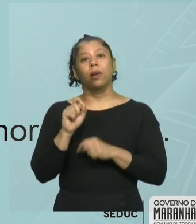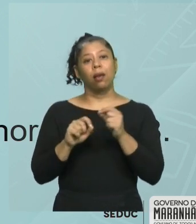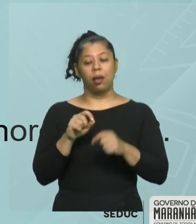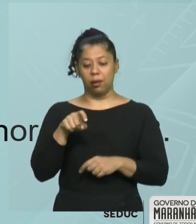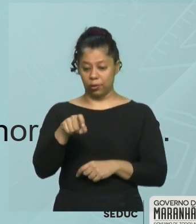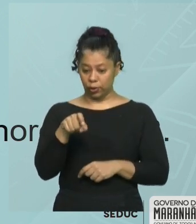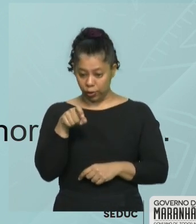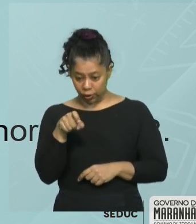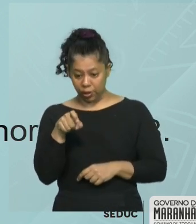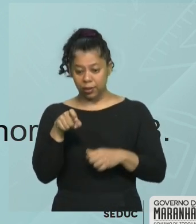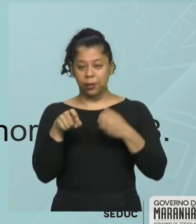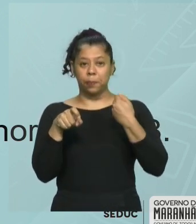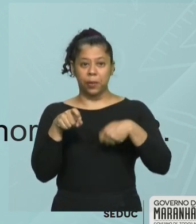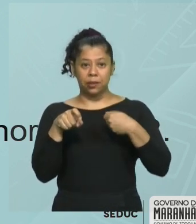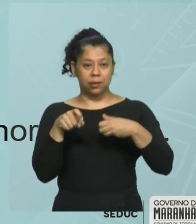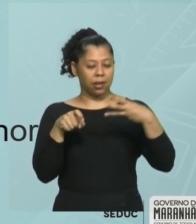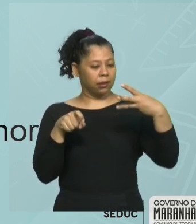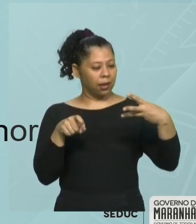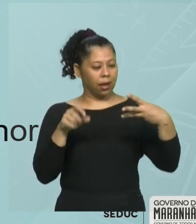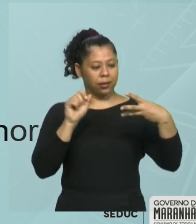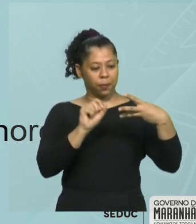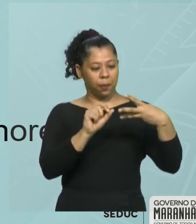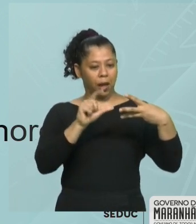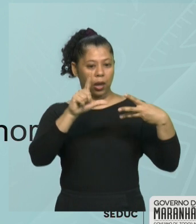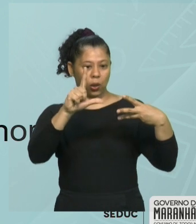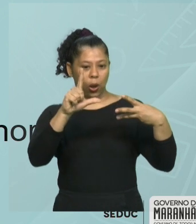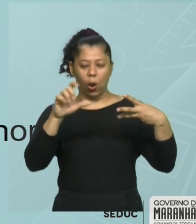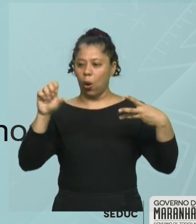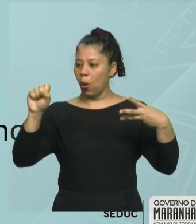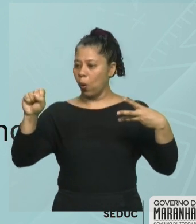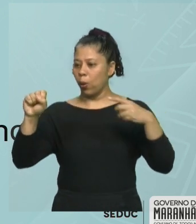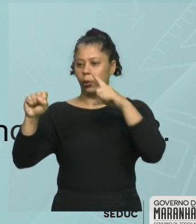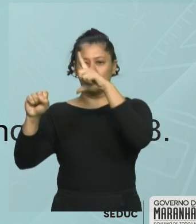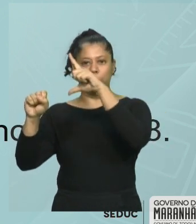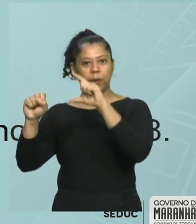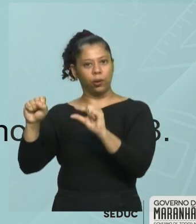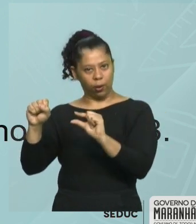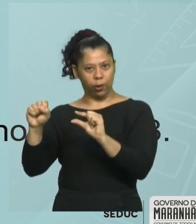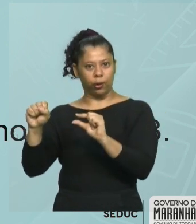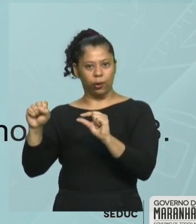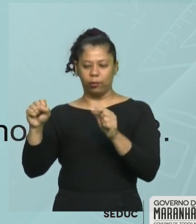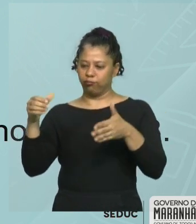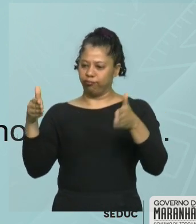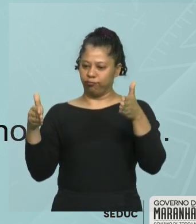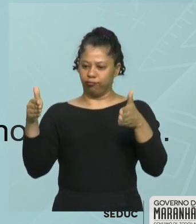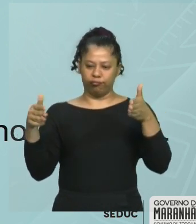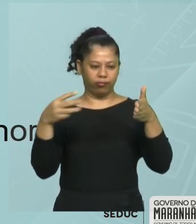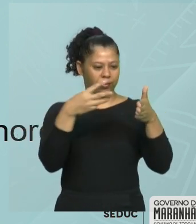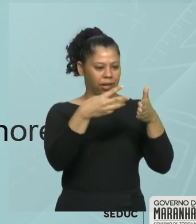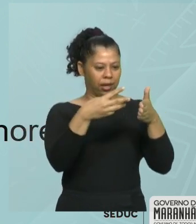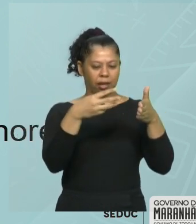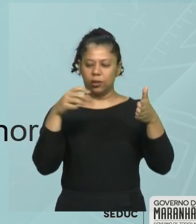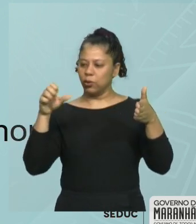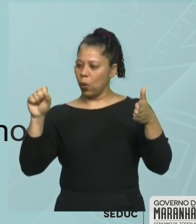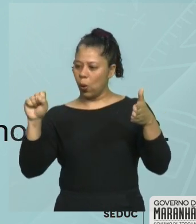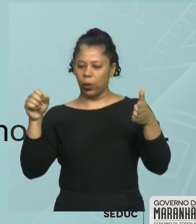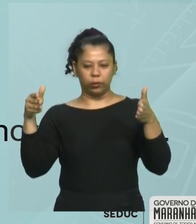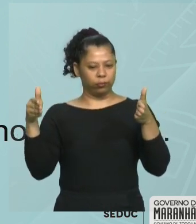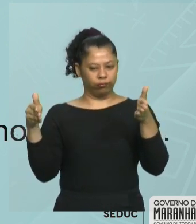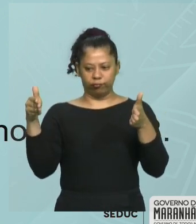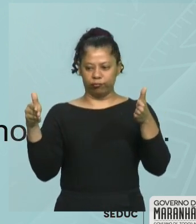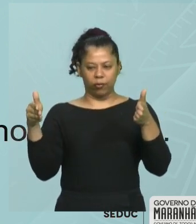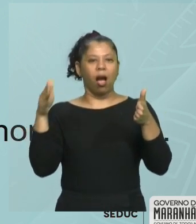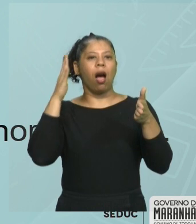maior que 3 e menor que 8. Então, aqui, está dizendo, está fazendo você compreender